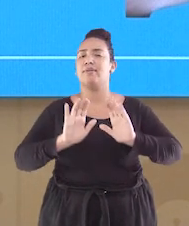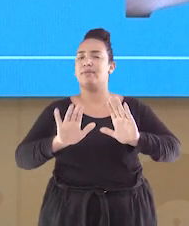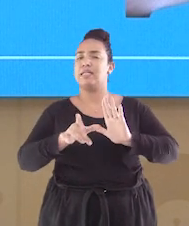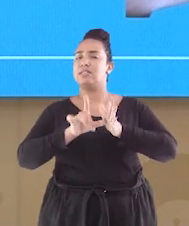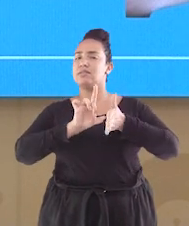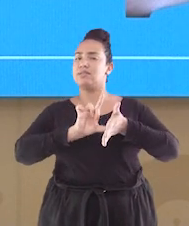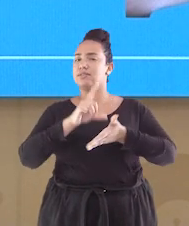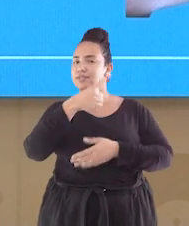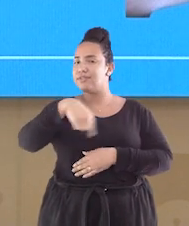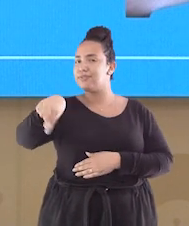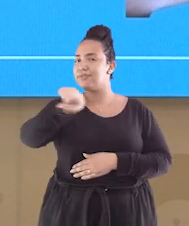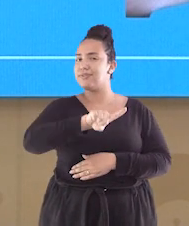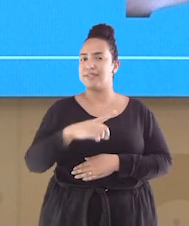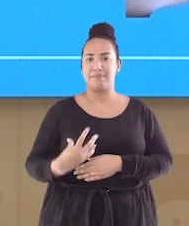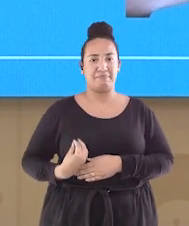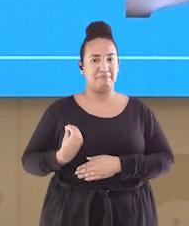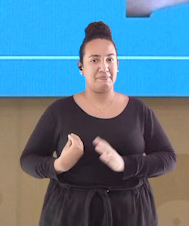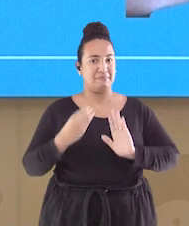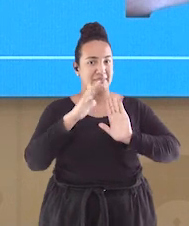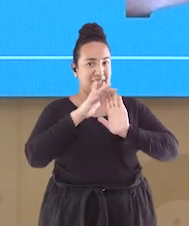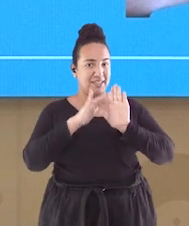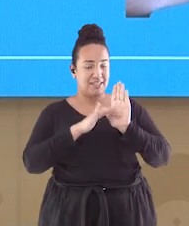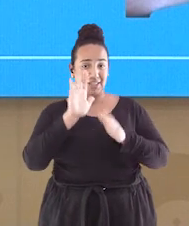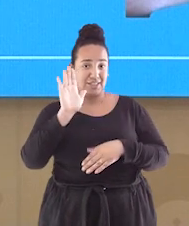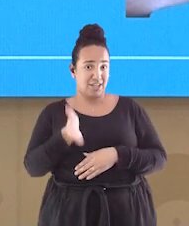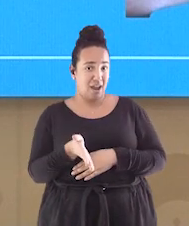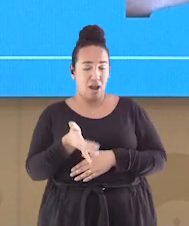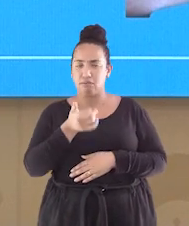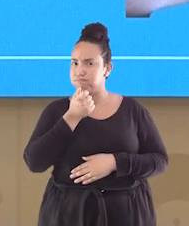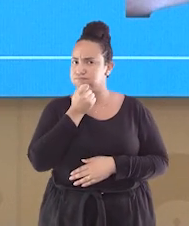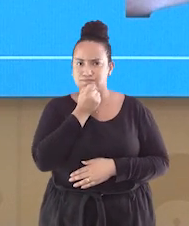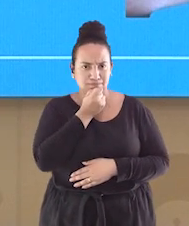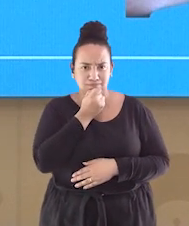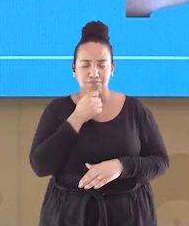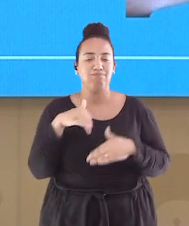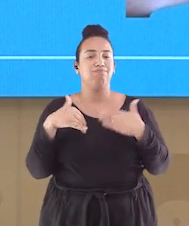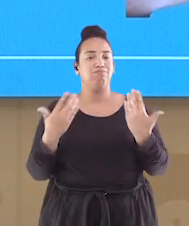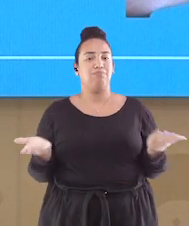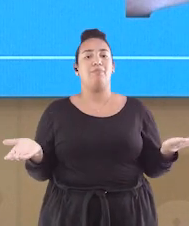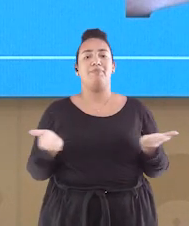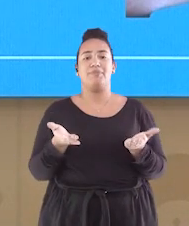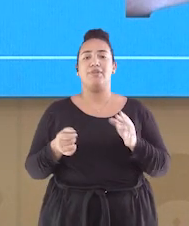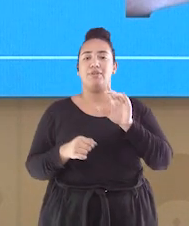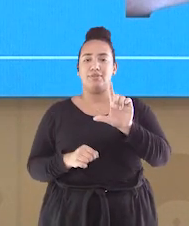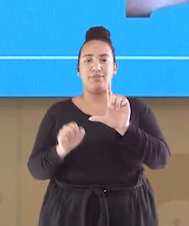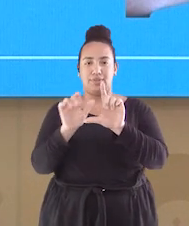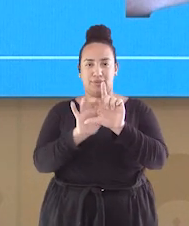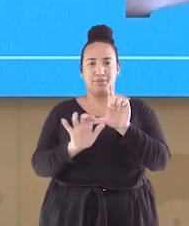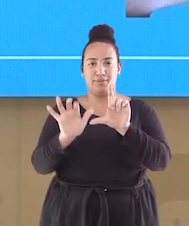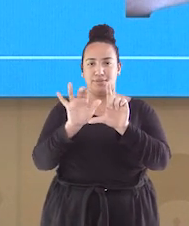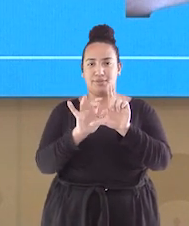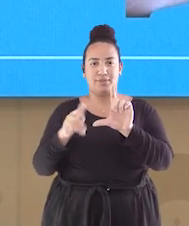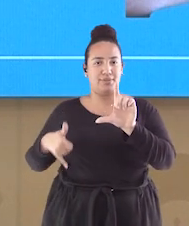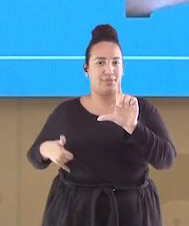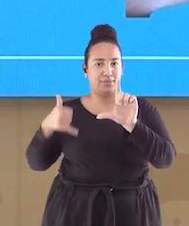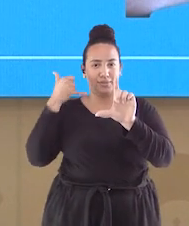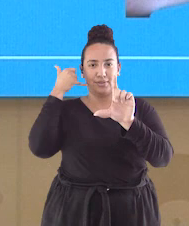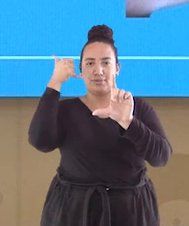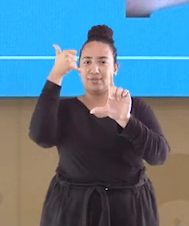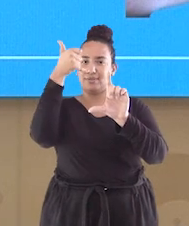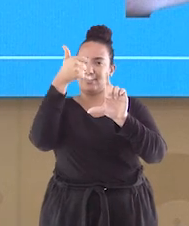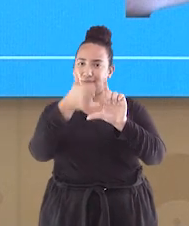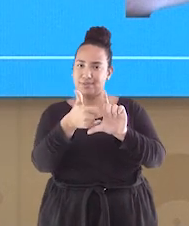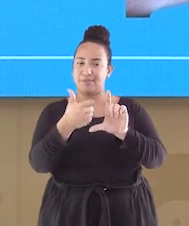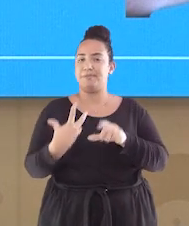marcou a sua presença na aula de hoje? Se ainda não, é só você apontar o seu celular para o QR Code que aparece na sua tela